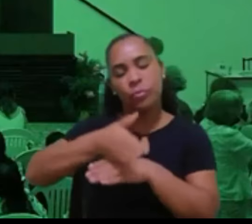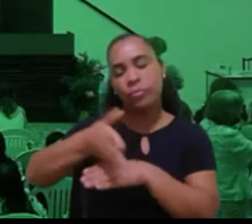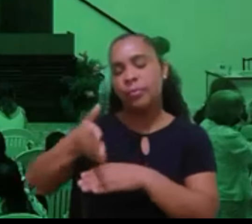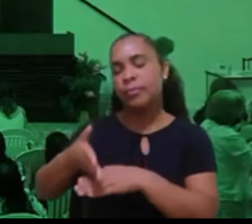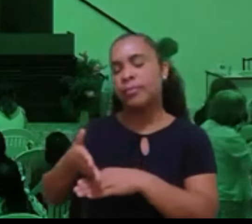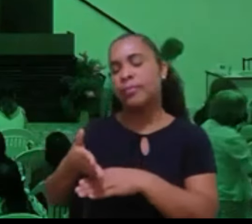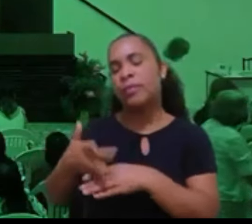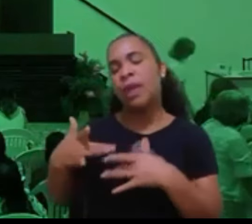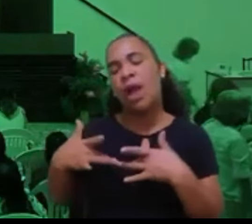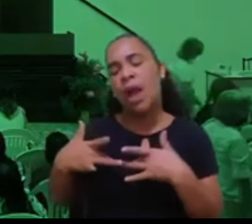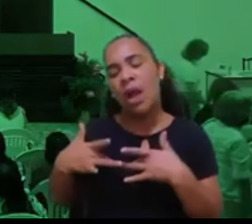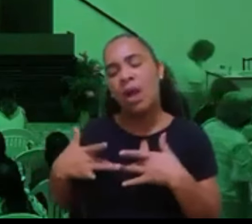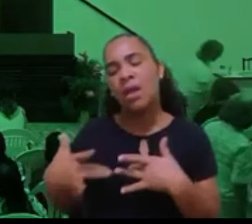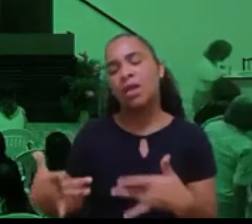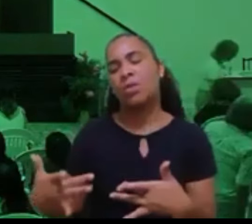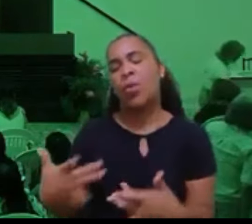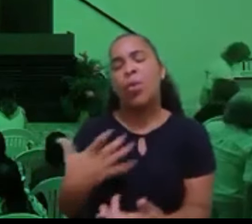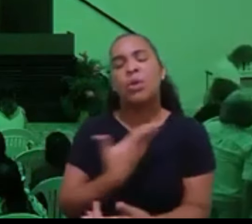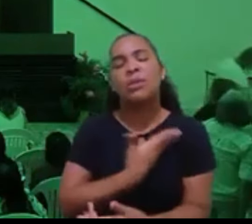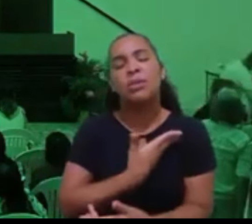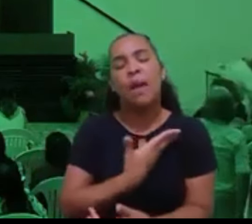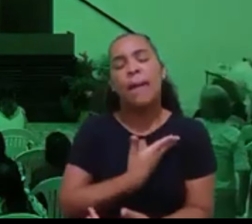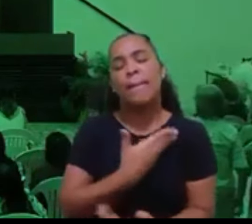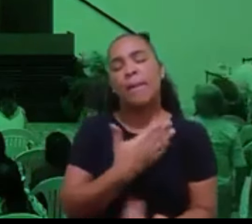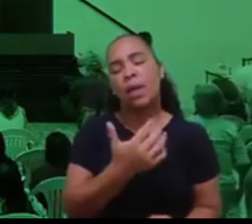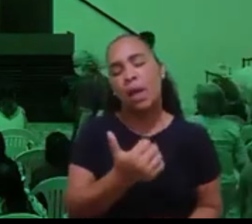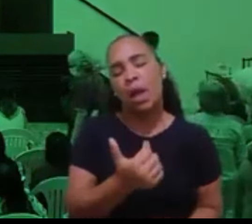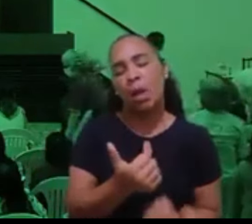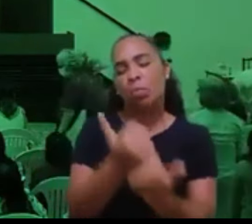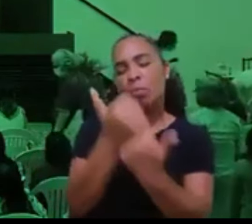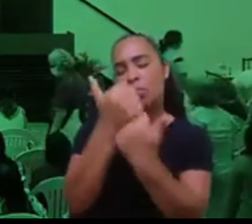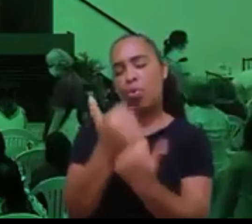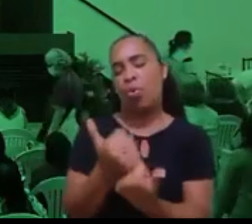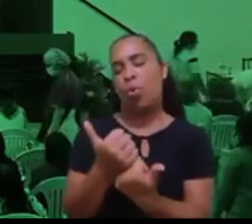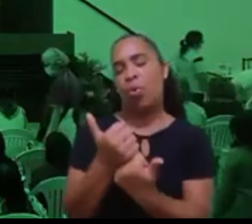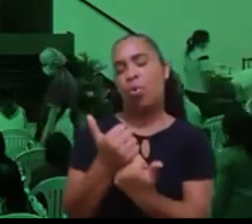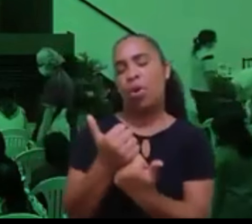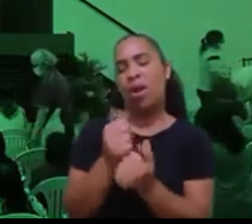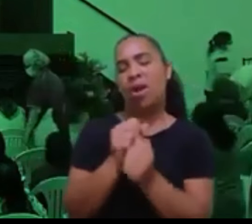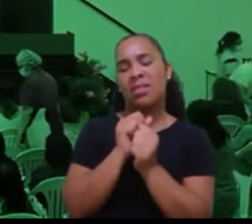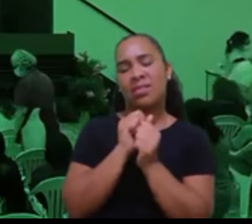e amigas que estão em toda parte.